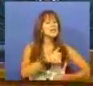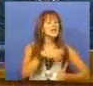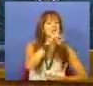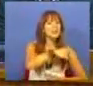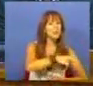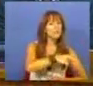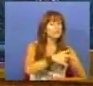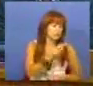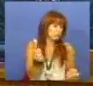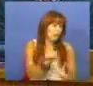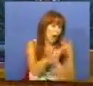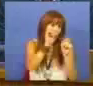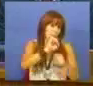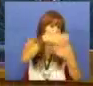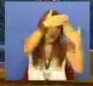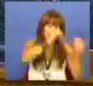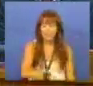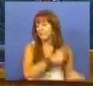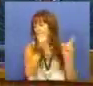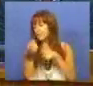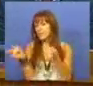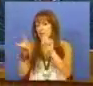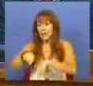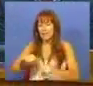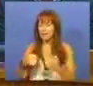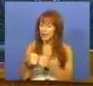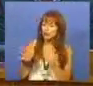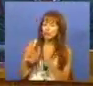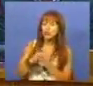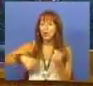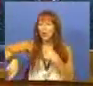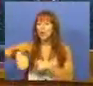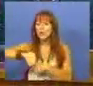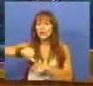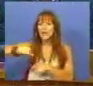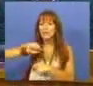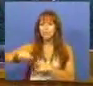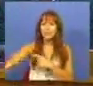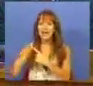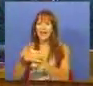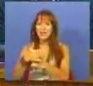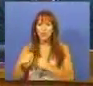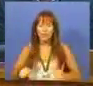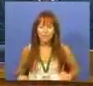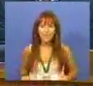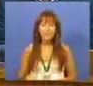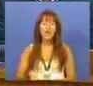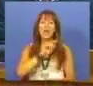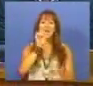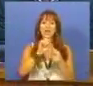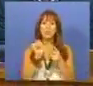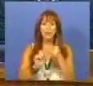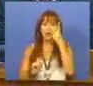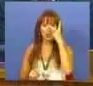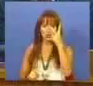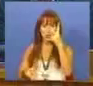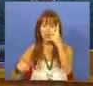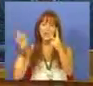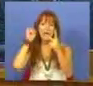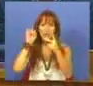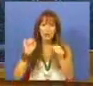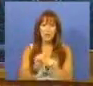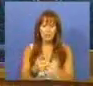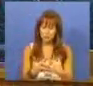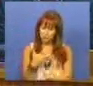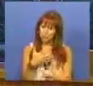Lisboa, como é óbvio em primeiro lugar, mas também para todo o território nacional. Dois aspectos fundamentais